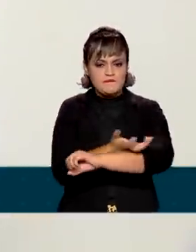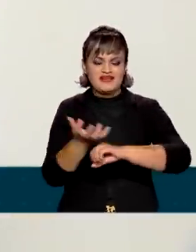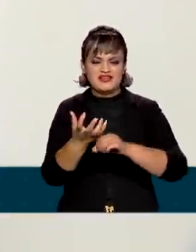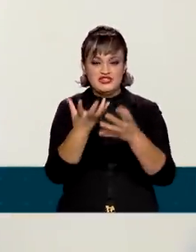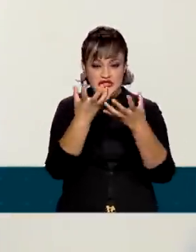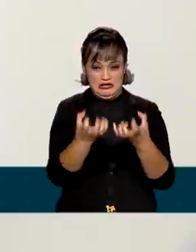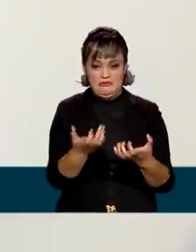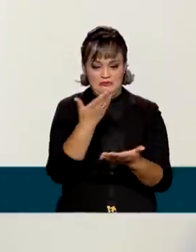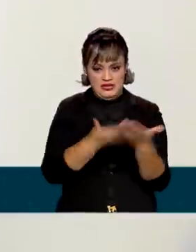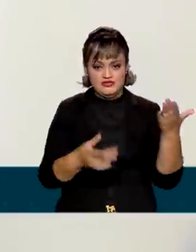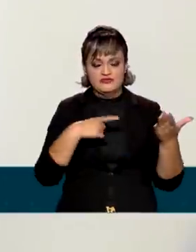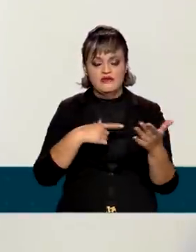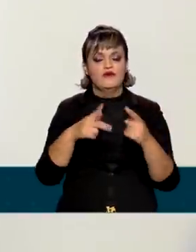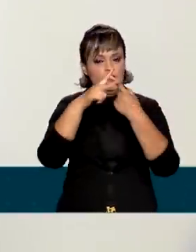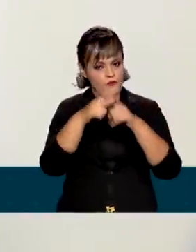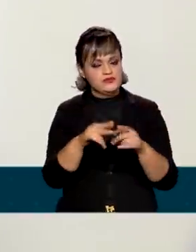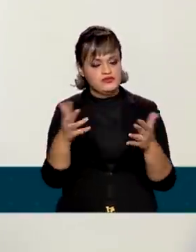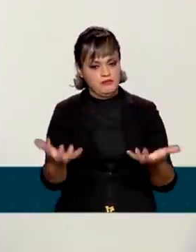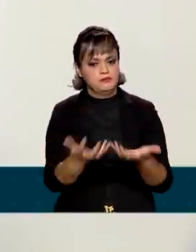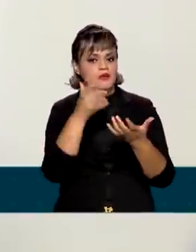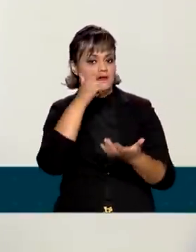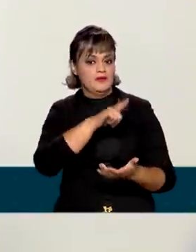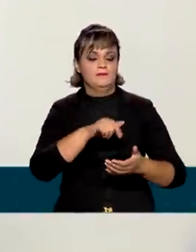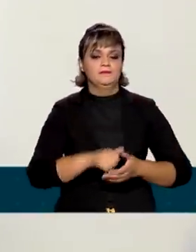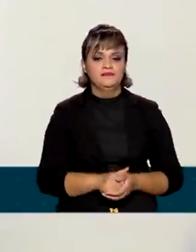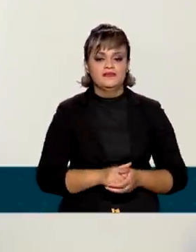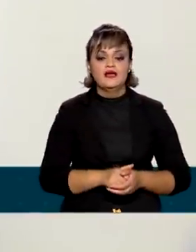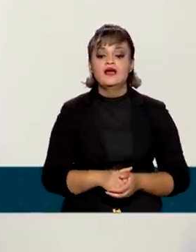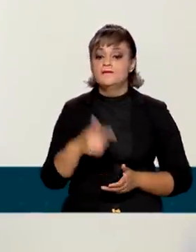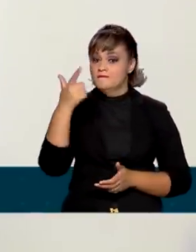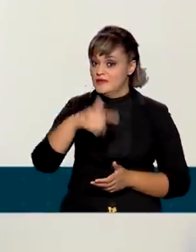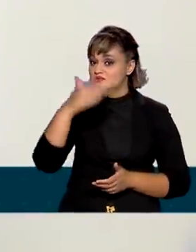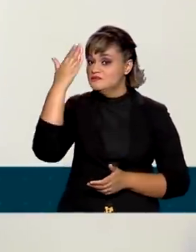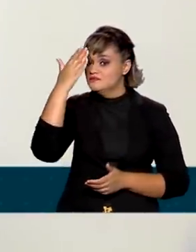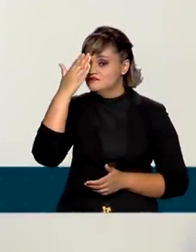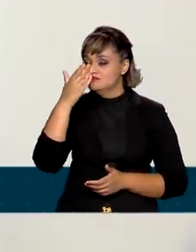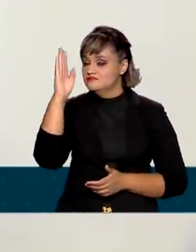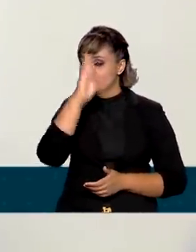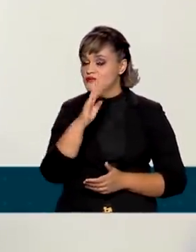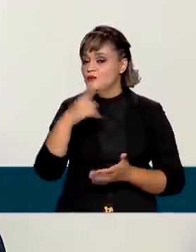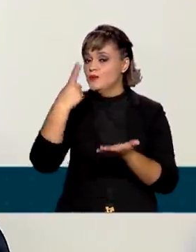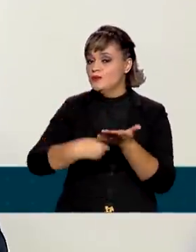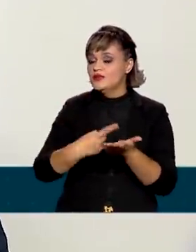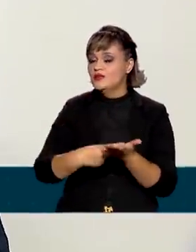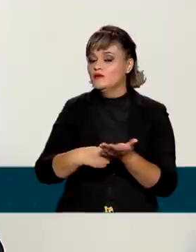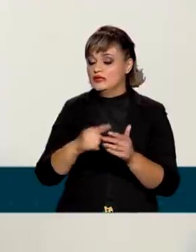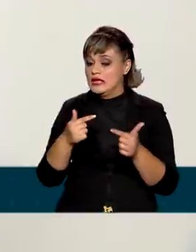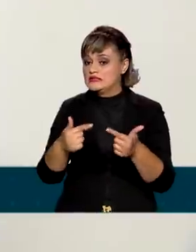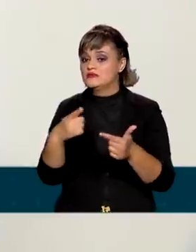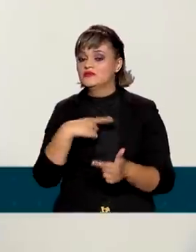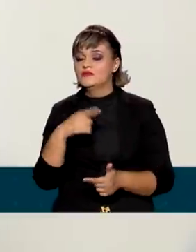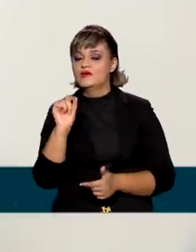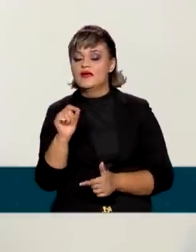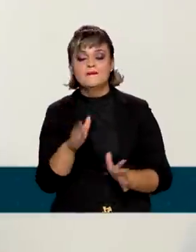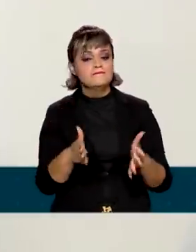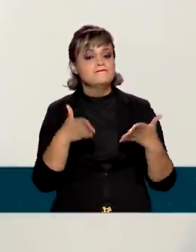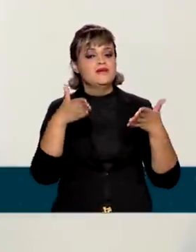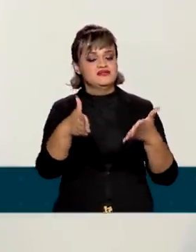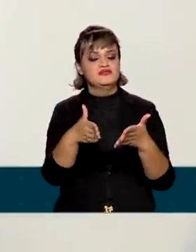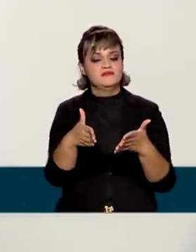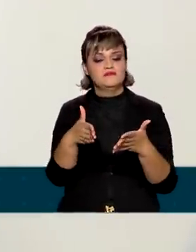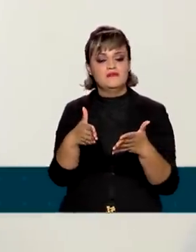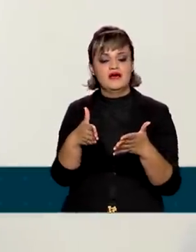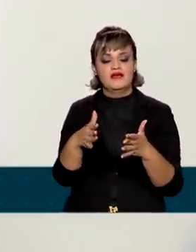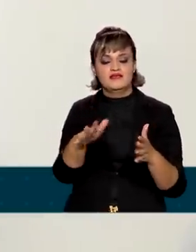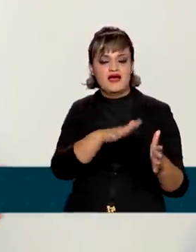degradadas. Além disso, o Brasil está com o compromisso e está atuando no sentido de aumentar a participação da